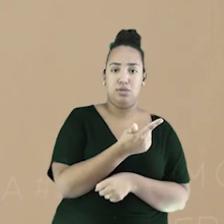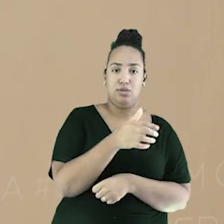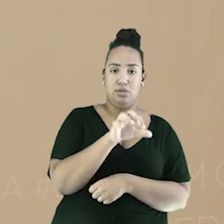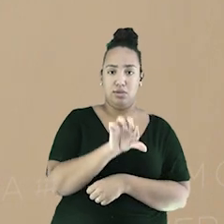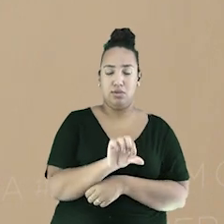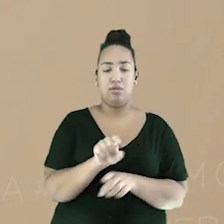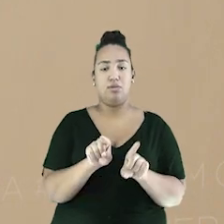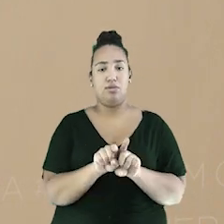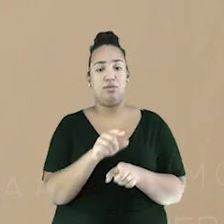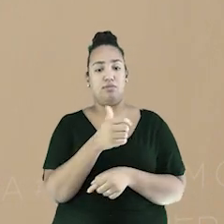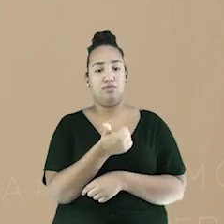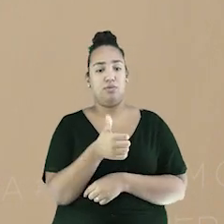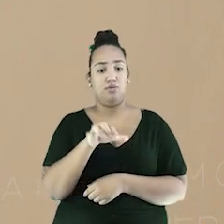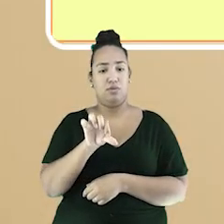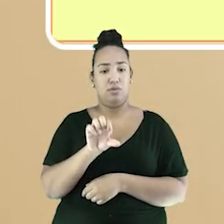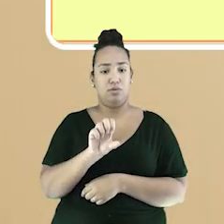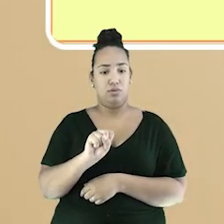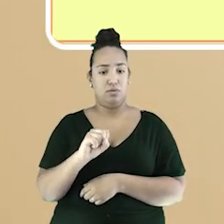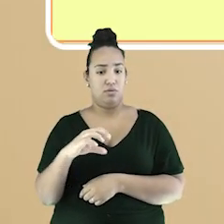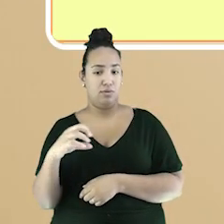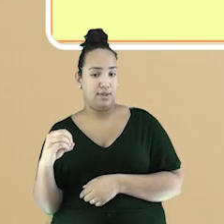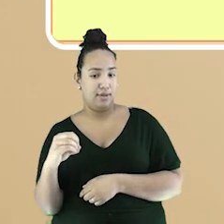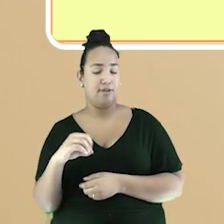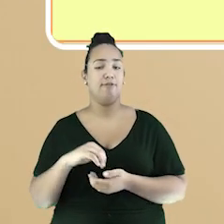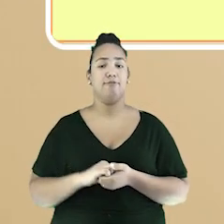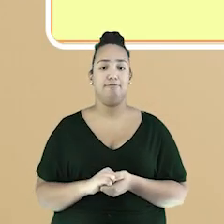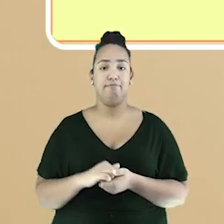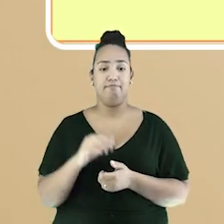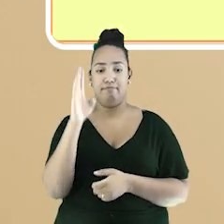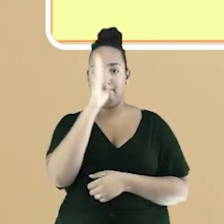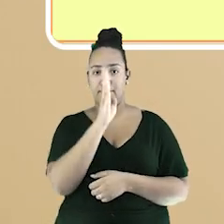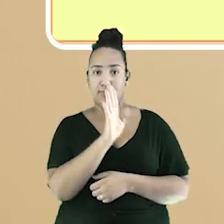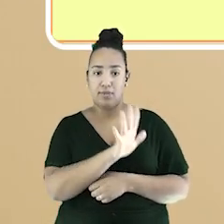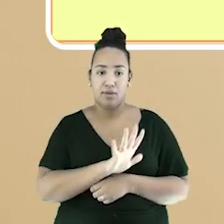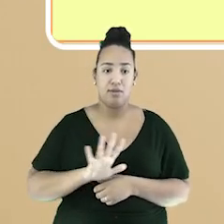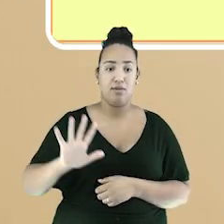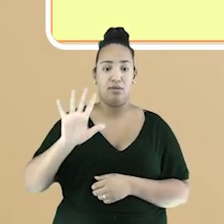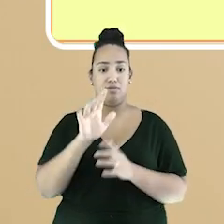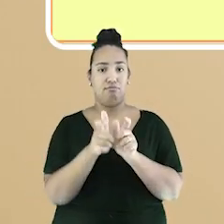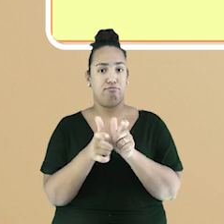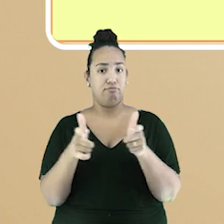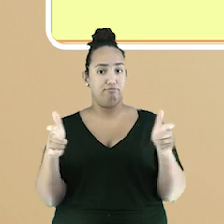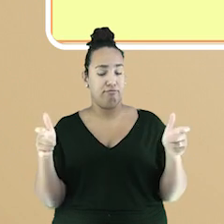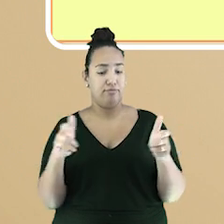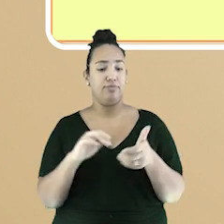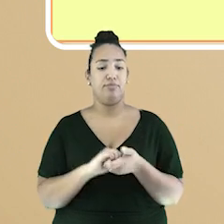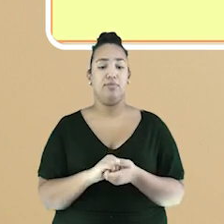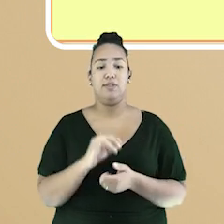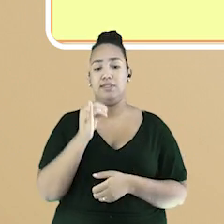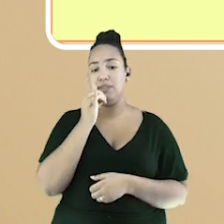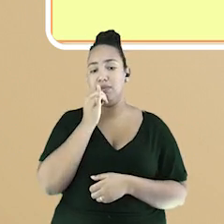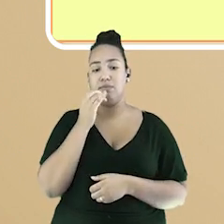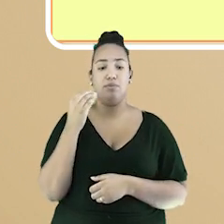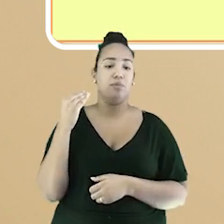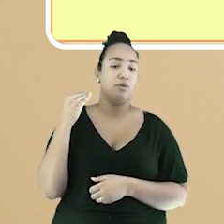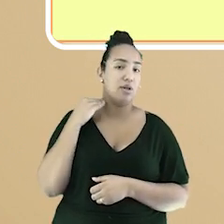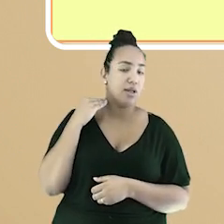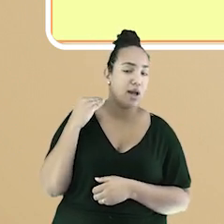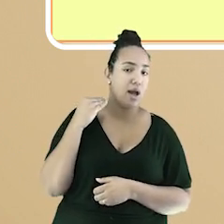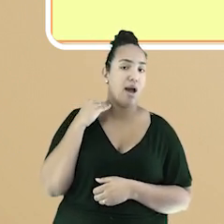e 1980, que aumentaram ao redor do país. Outras categorias, como a dos bancários,